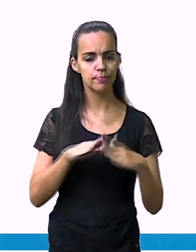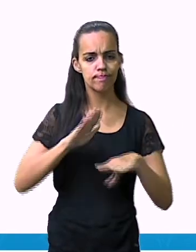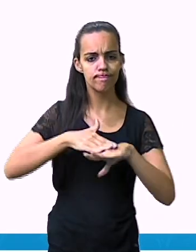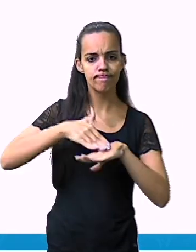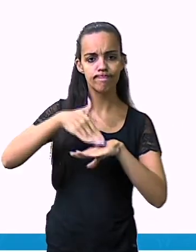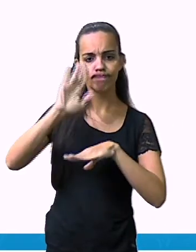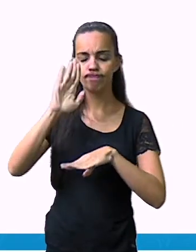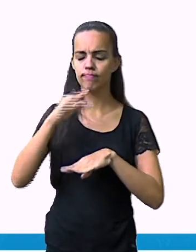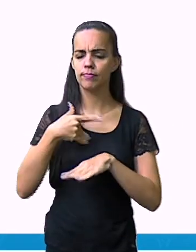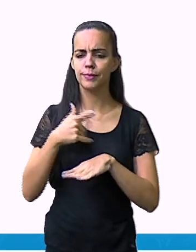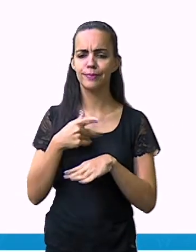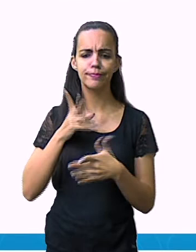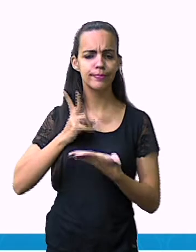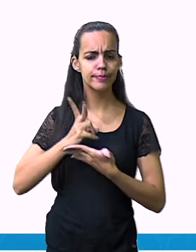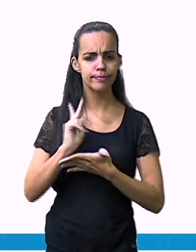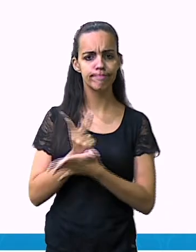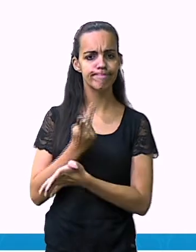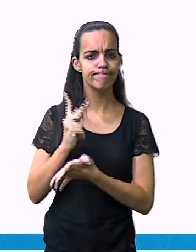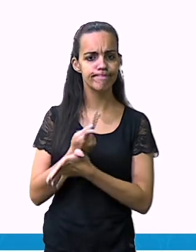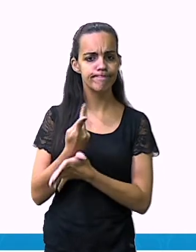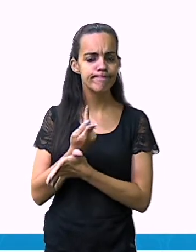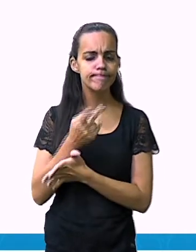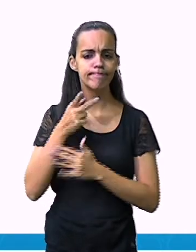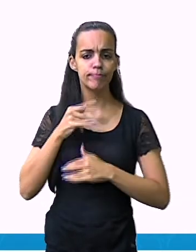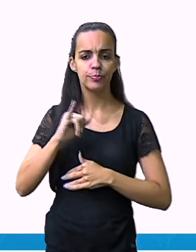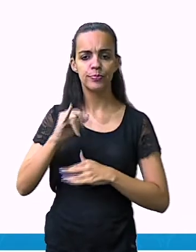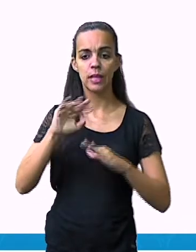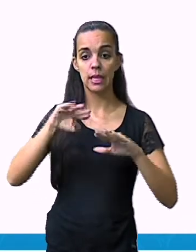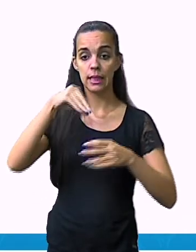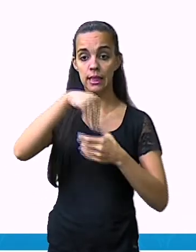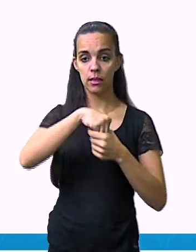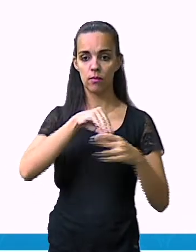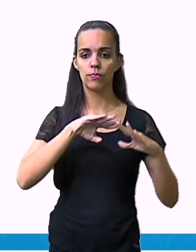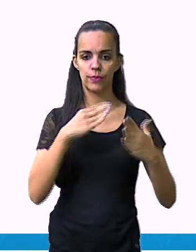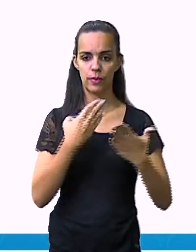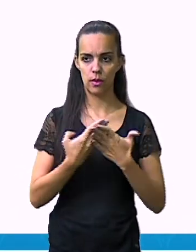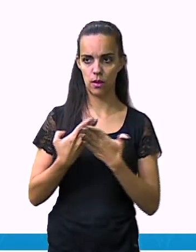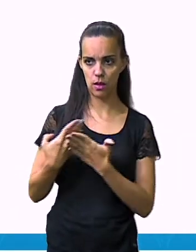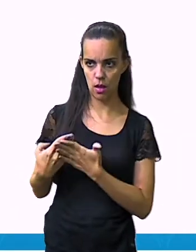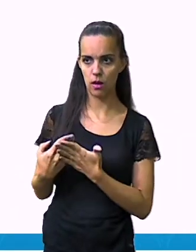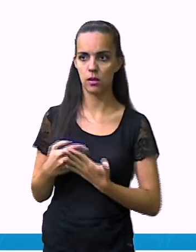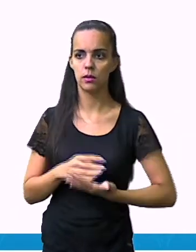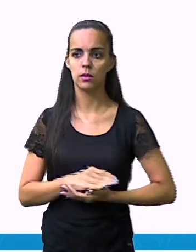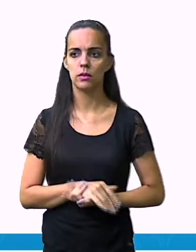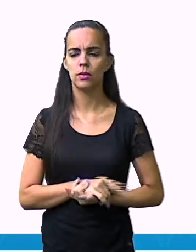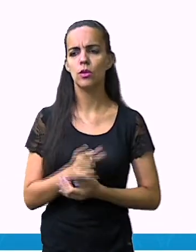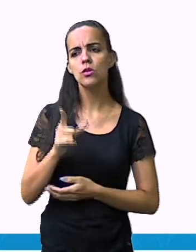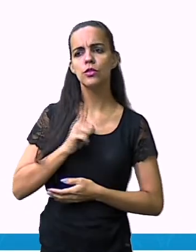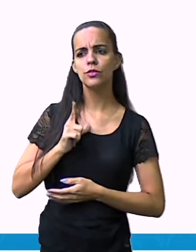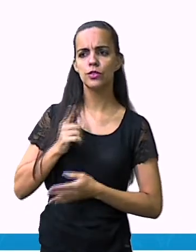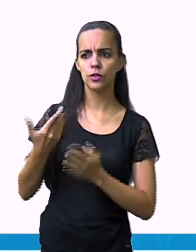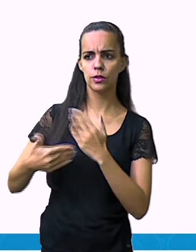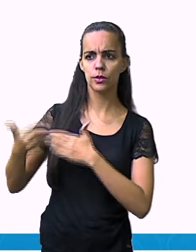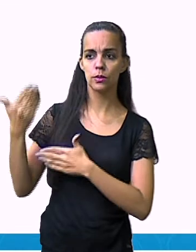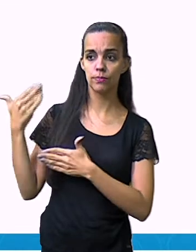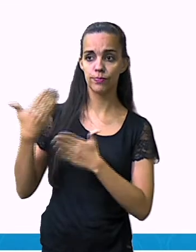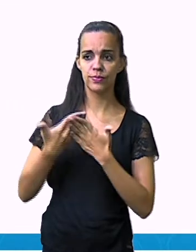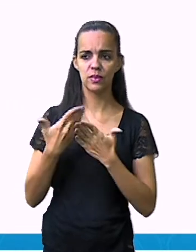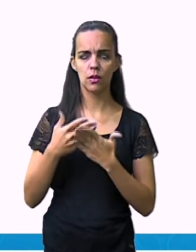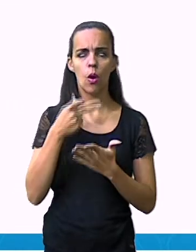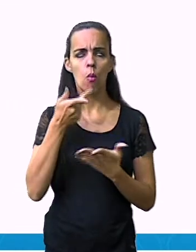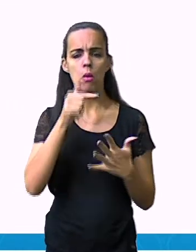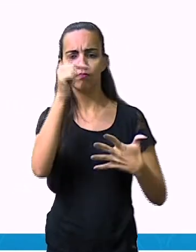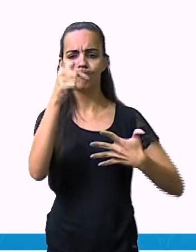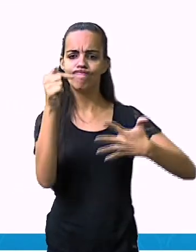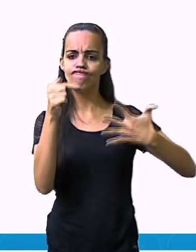mais comuns foram citados nas nossas aulas? Nós tivemos aí aulas onde nós citamos